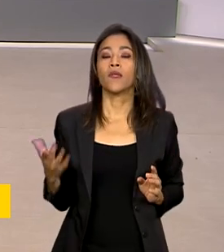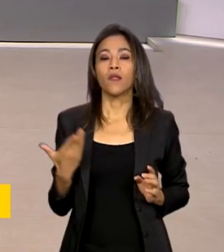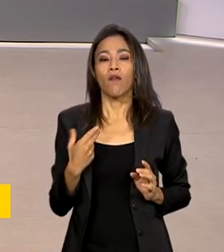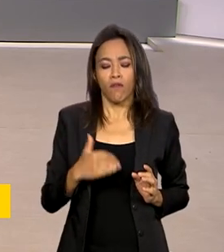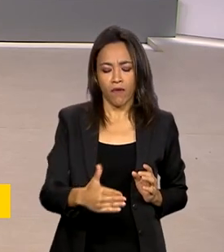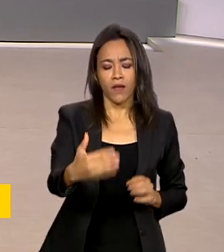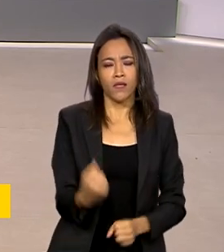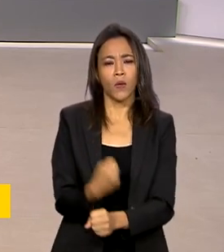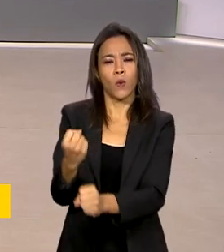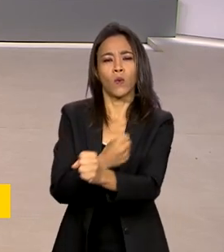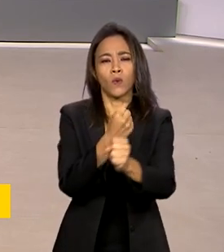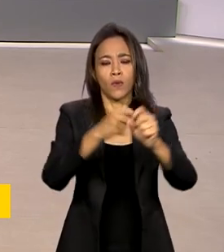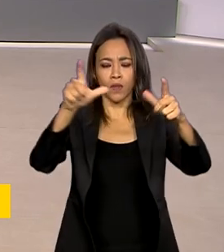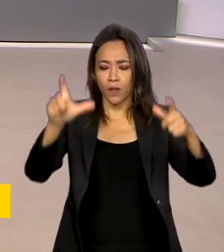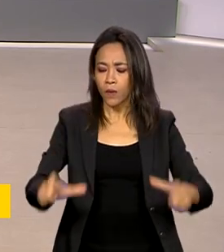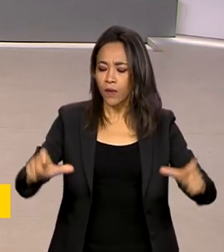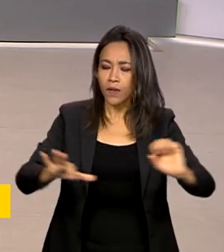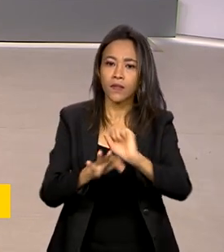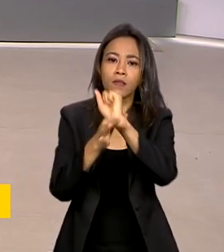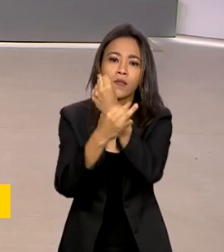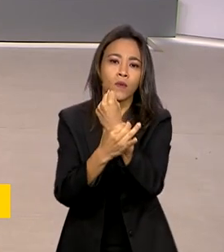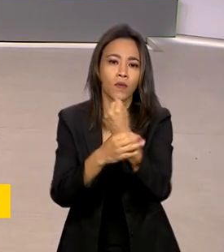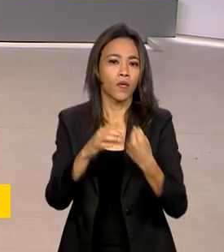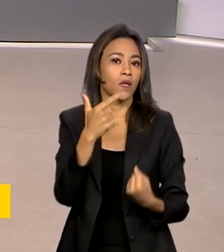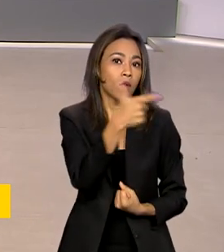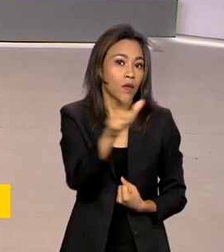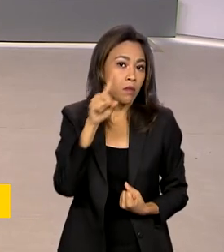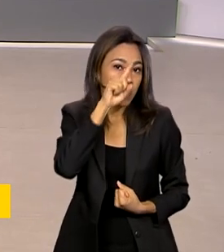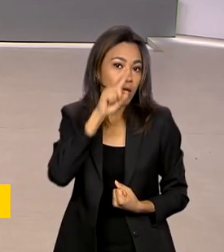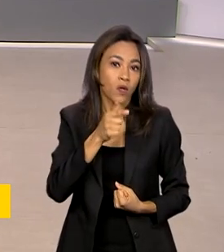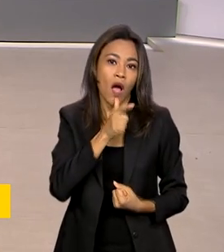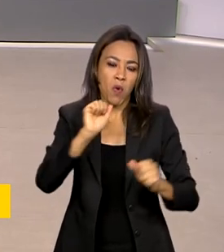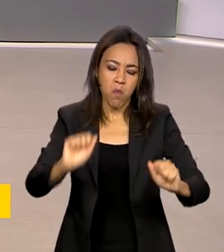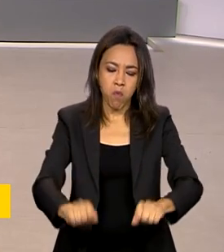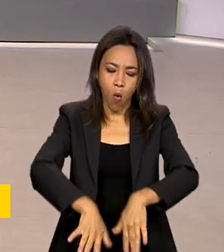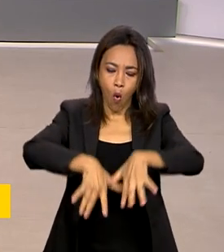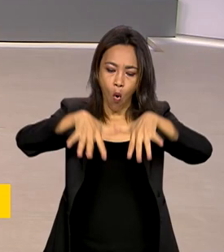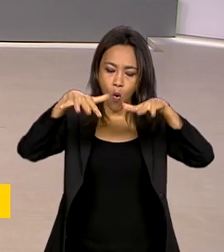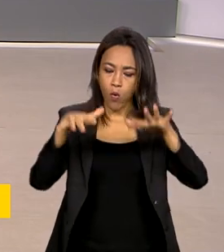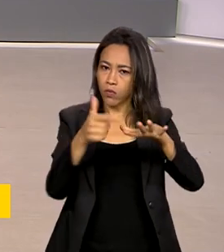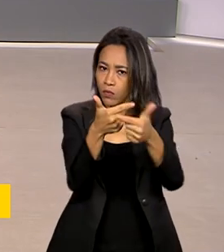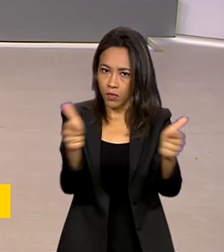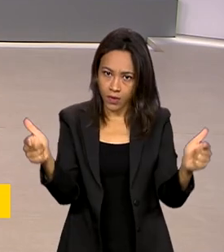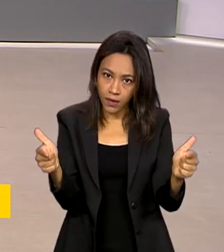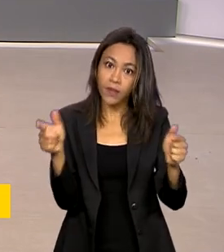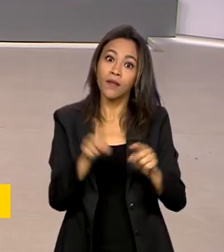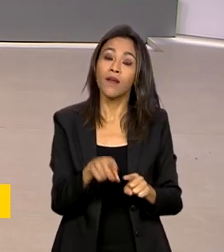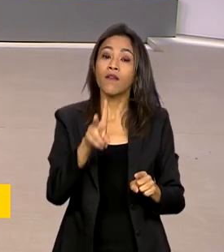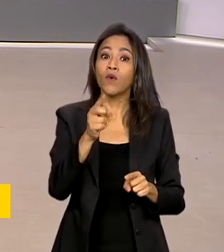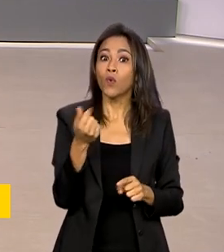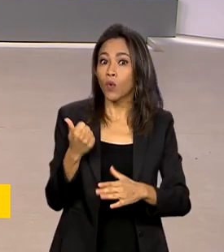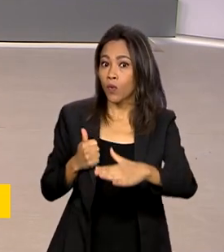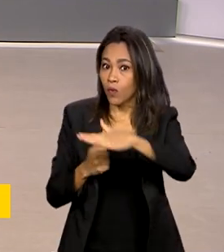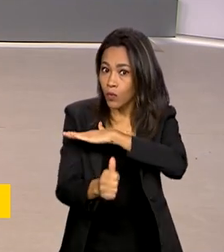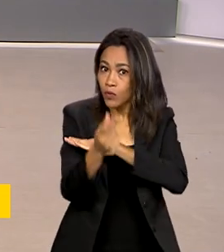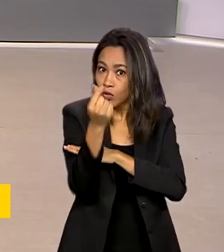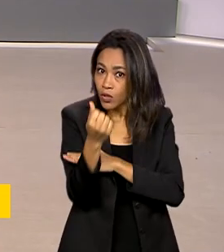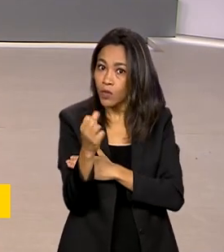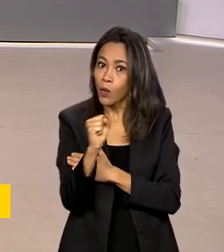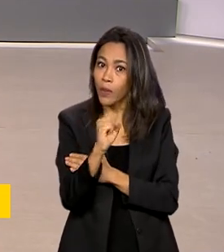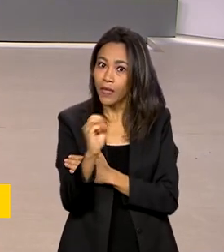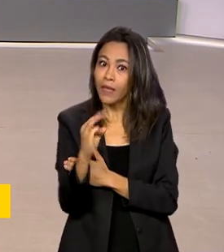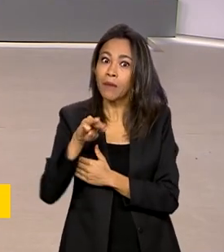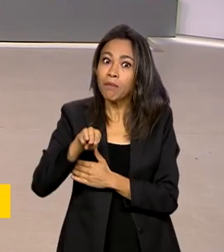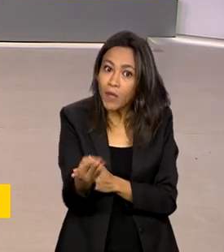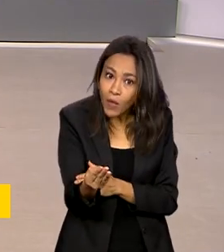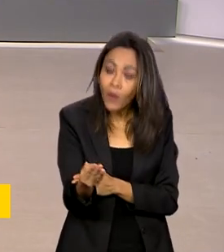construídos em locais seguros, onde não há risco de inundação. O investimento do governo federal será de quase 83 milhões de reais.